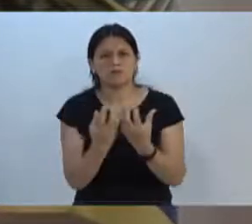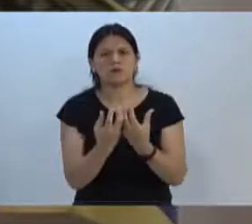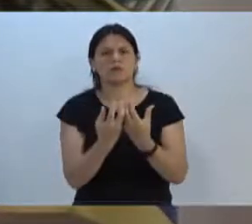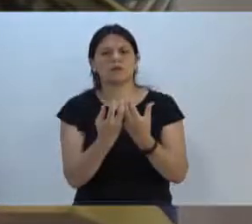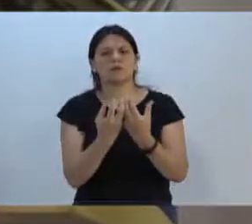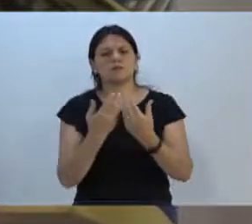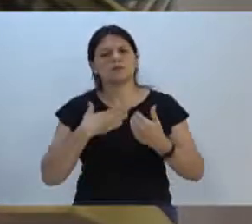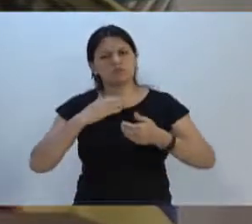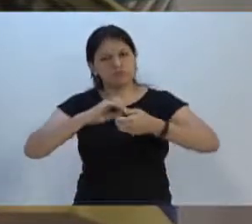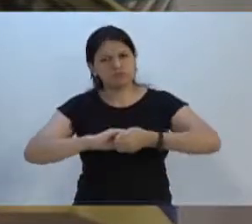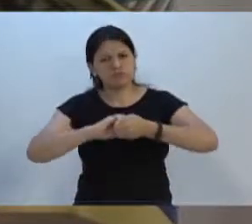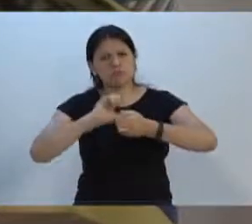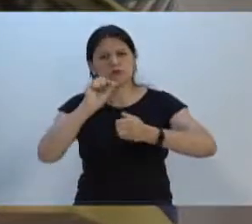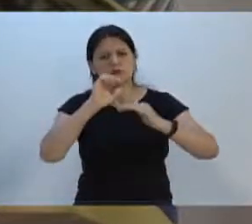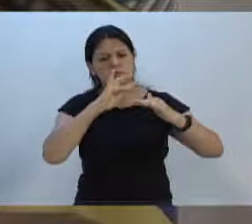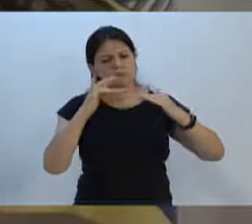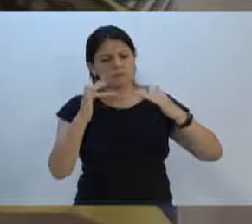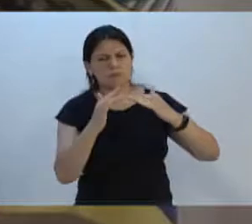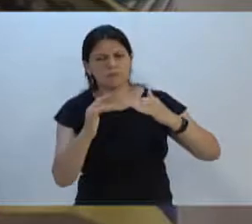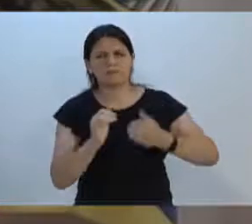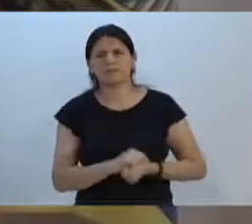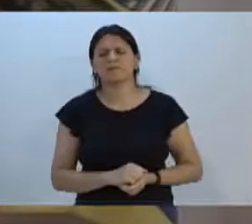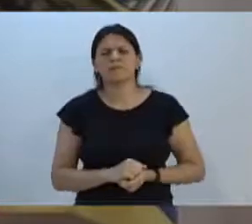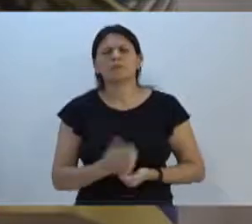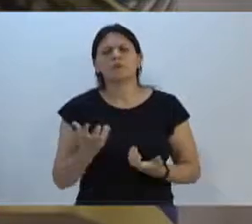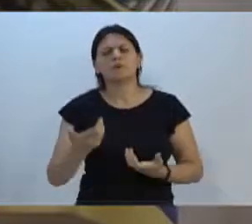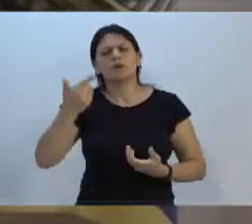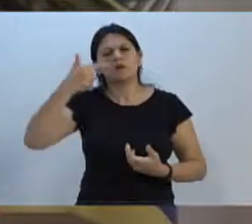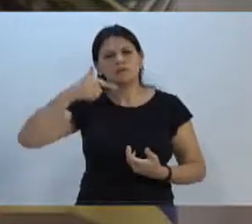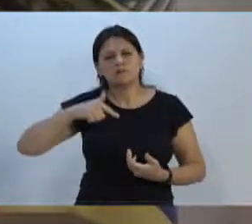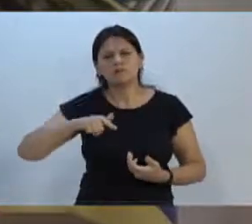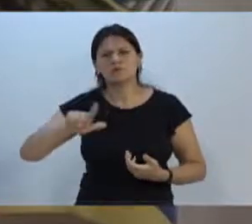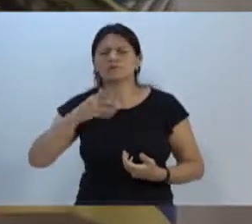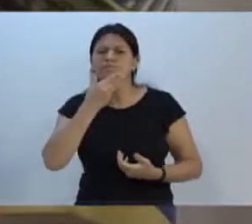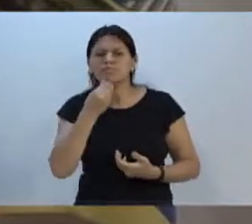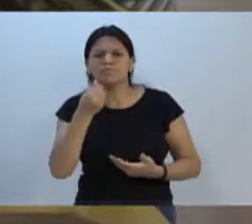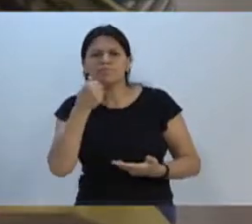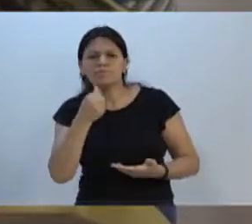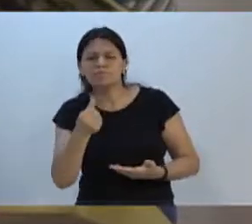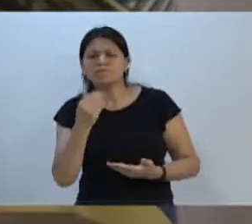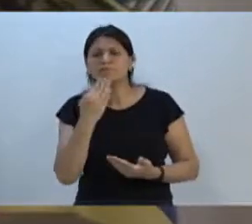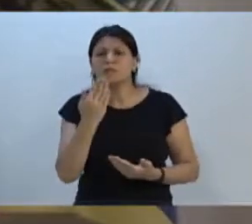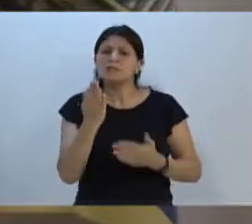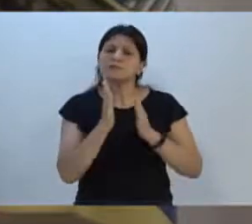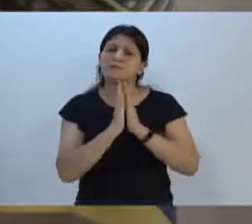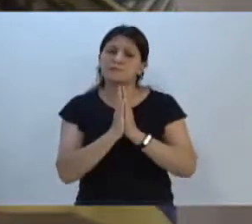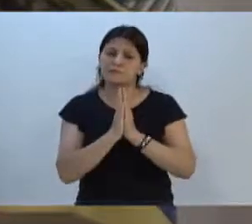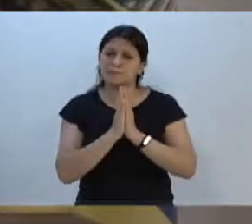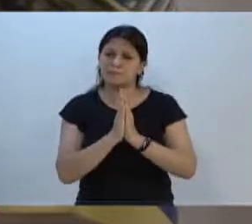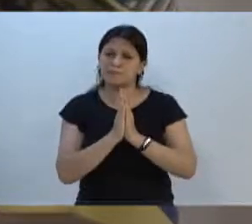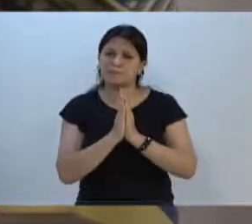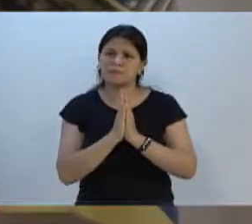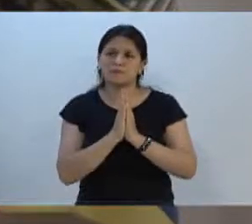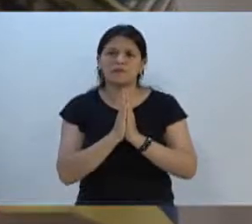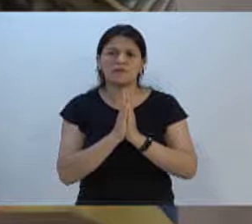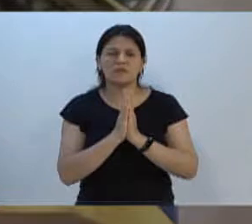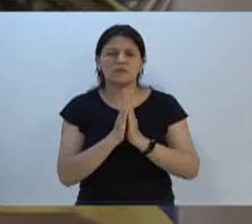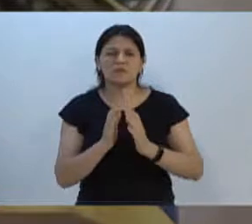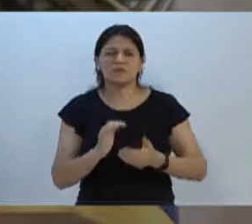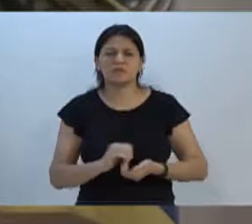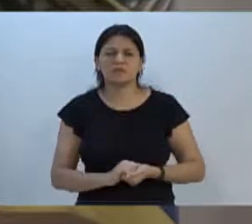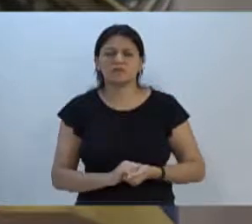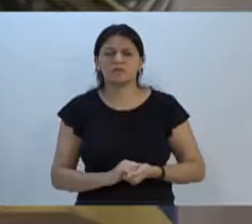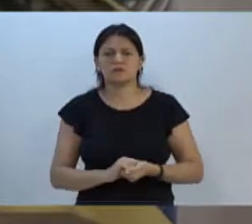meus cumprimentos. Eu quero mais uma vez, senhores e senhores, pedir encarecidamente ao